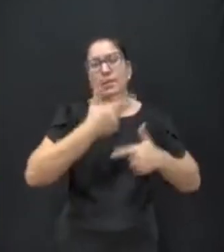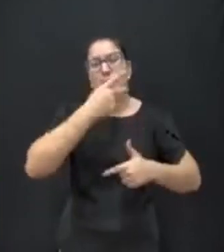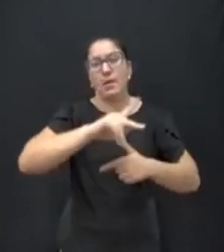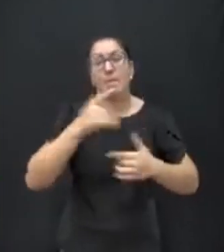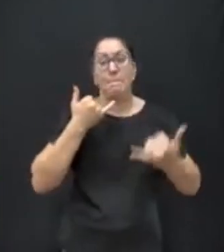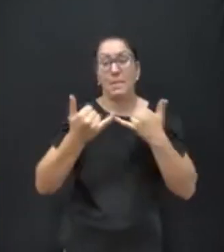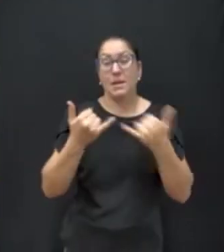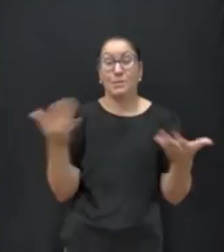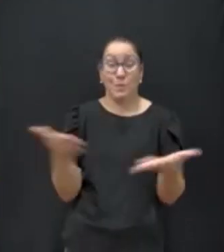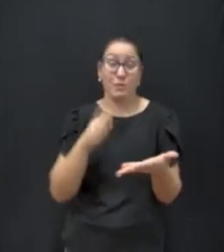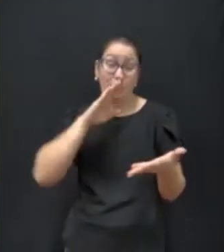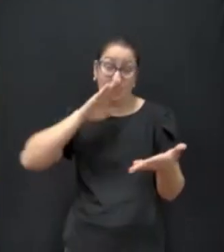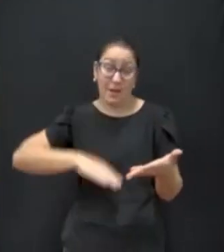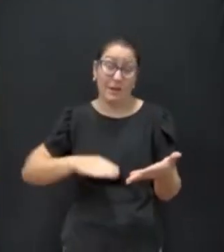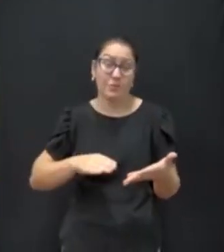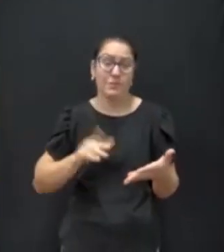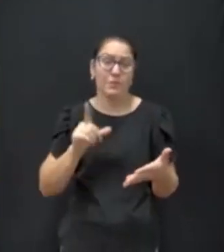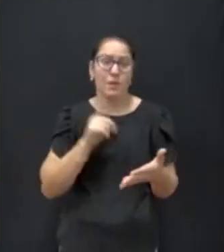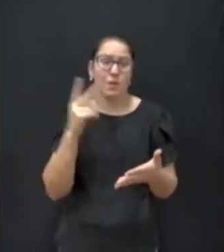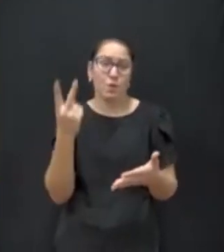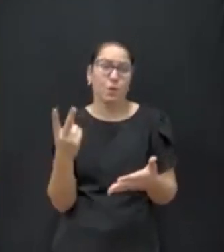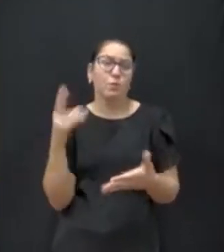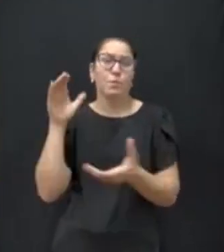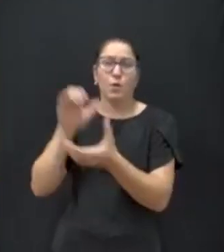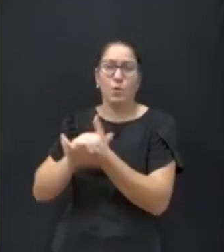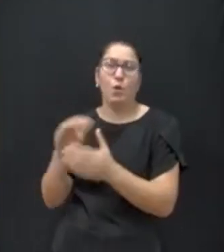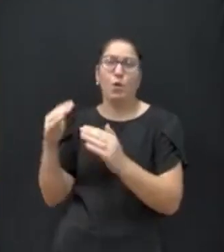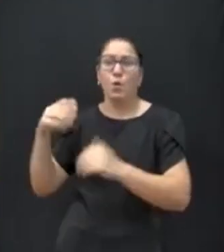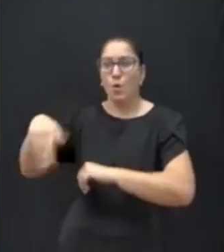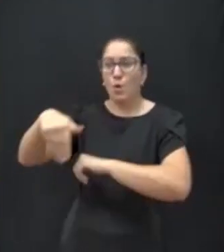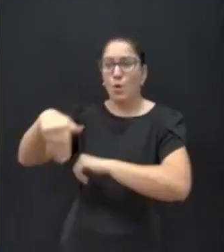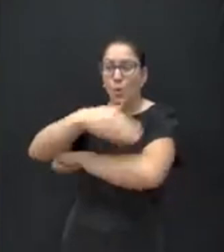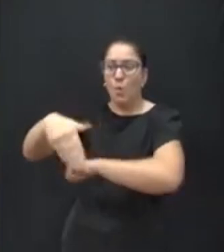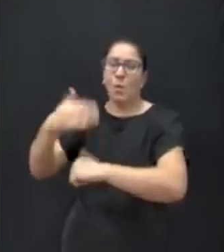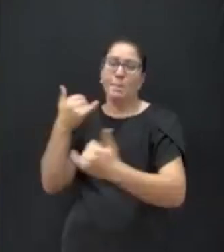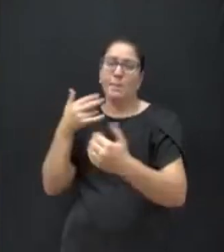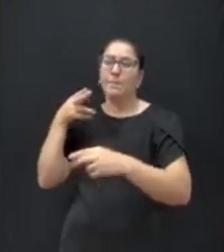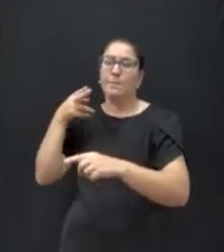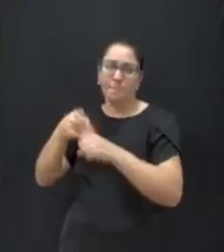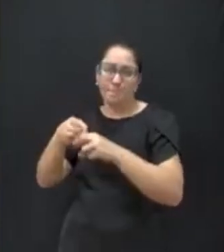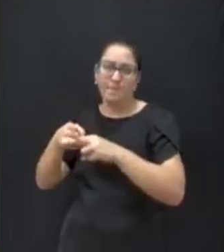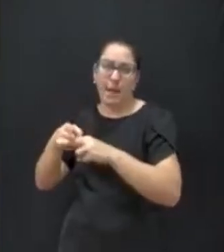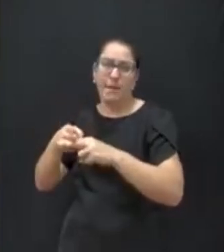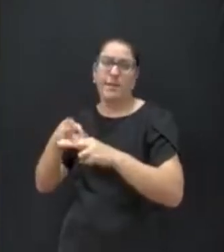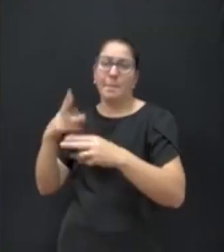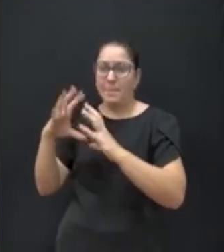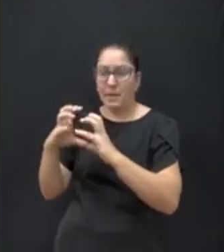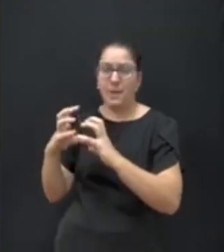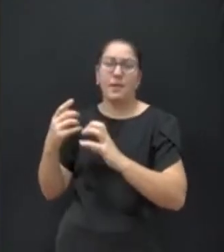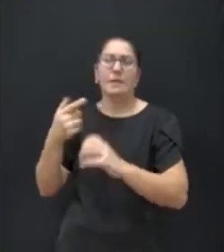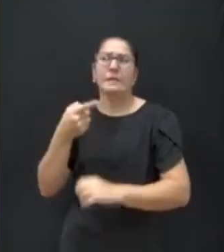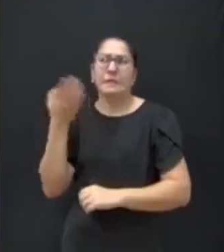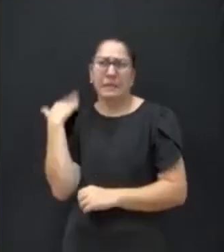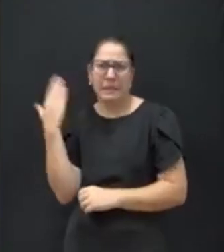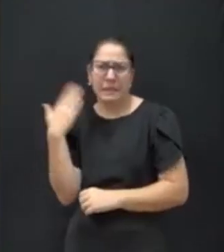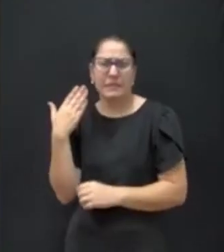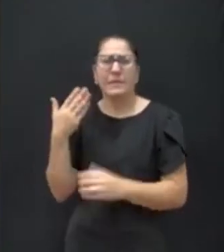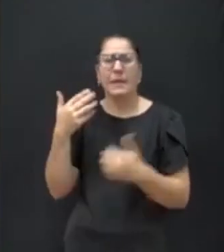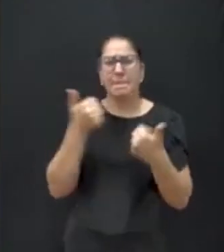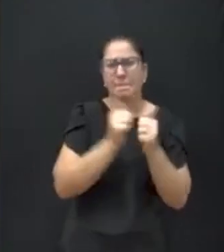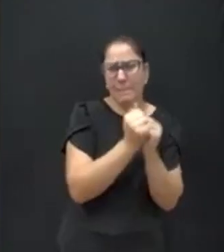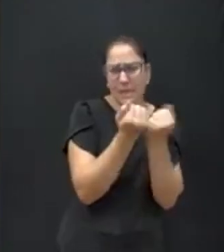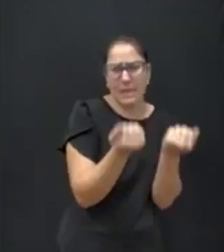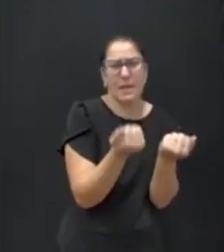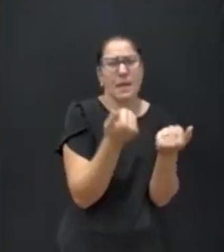parece que hoje à tarde, inclusive, dois moradores de rua brigaram com o FAC. Dias atrás, lá na panificadora que tem